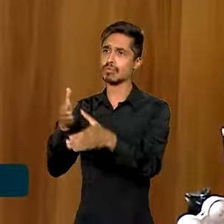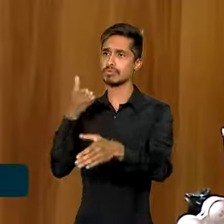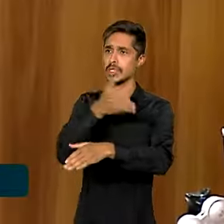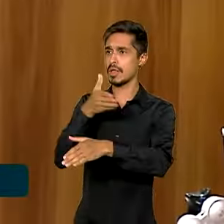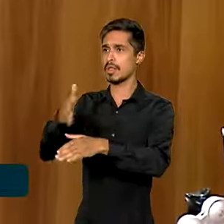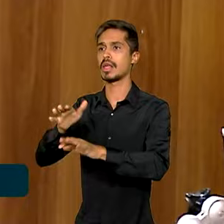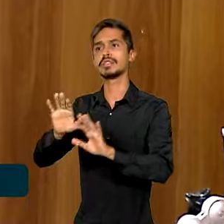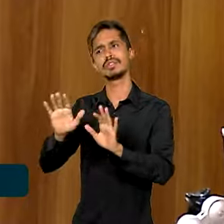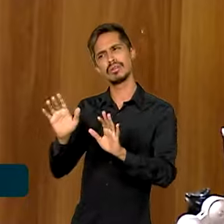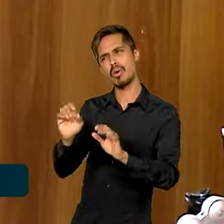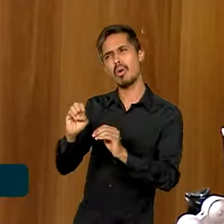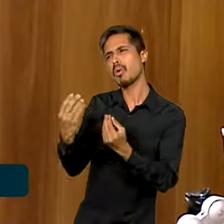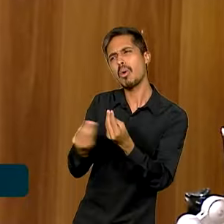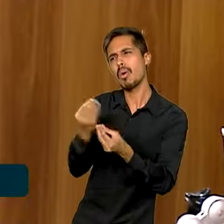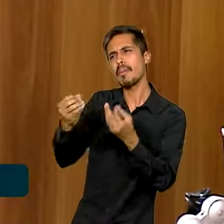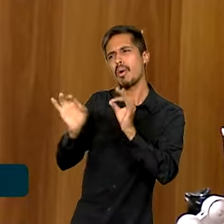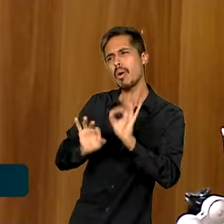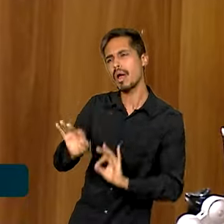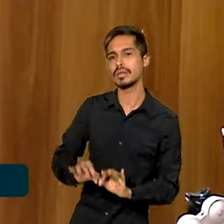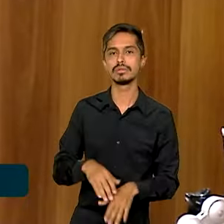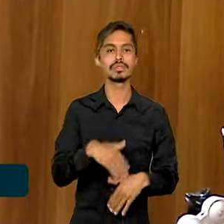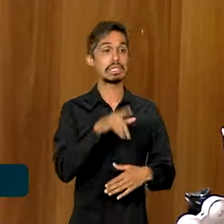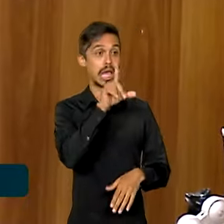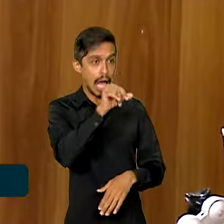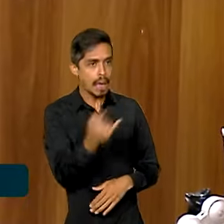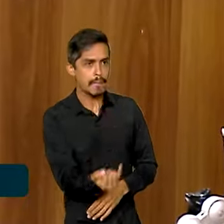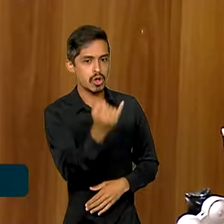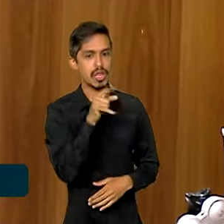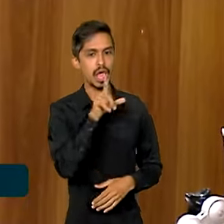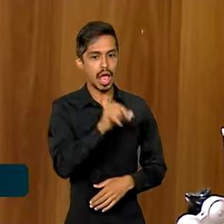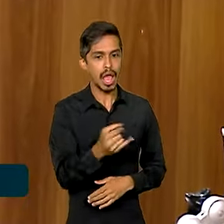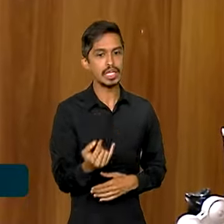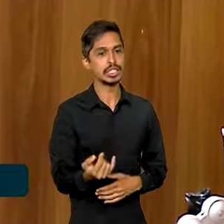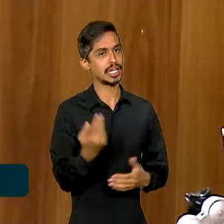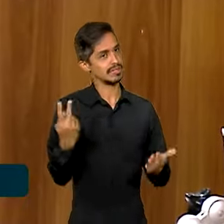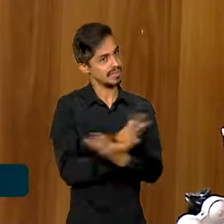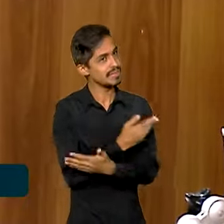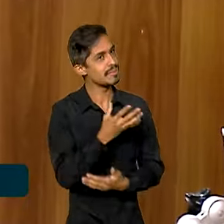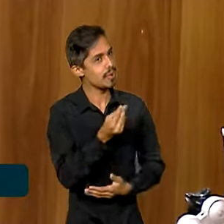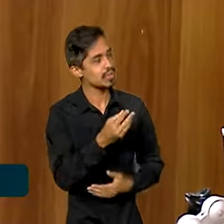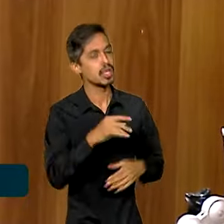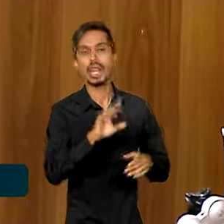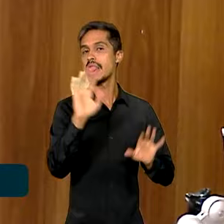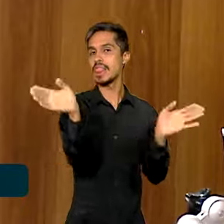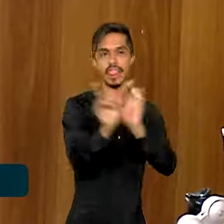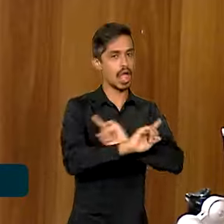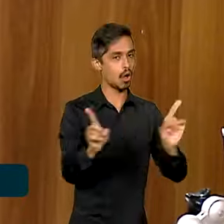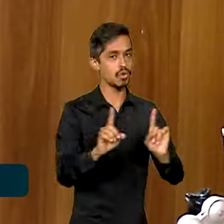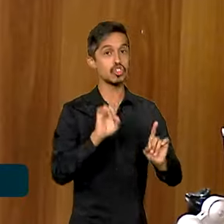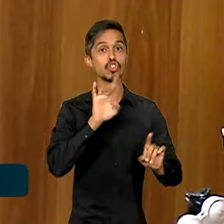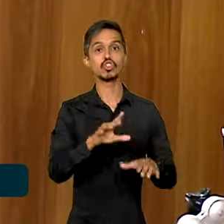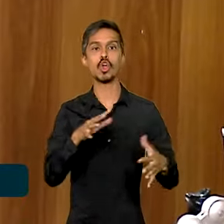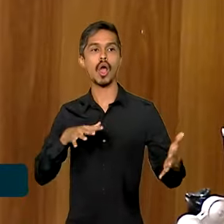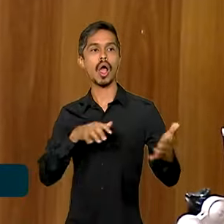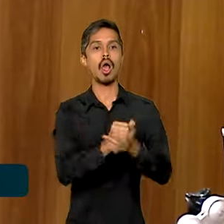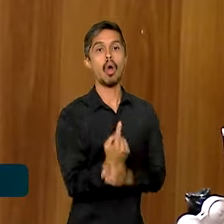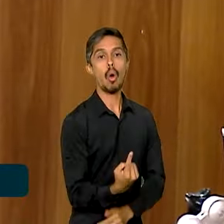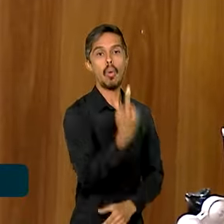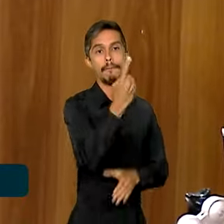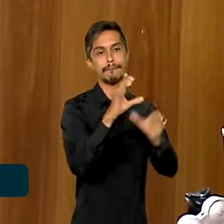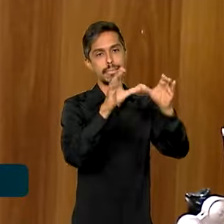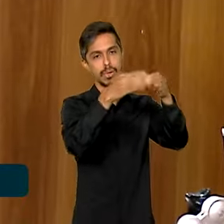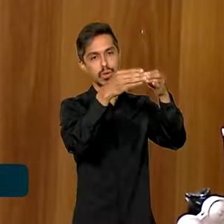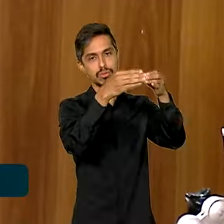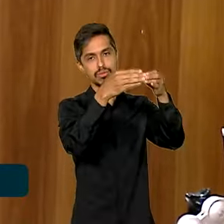Isso é muito importante, né? Acho que é uma questão muito recorrente. Não, as pessoas só podem se inscrever para apenas